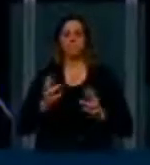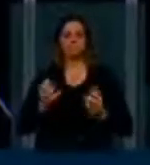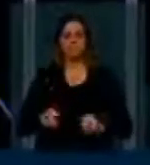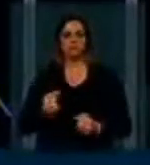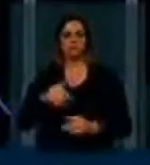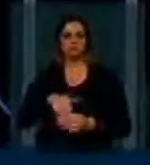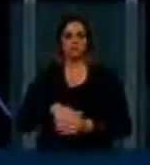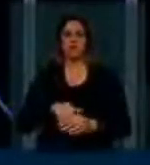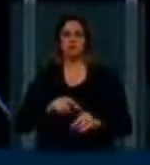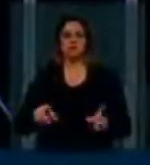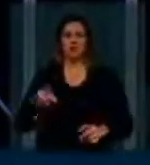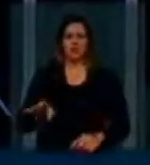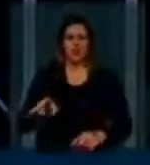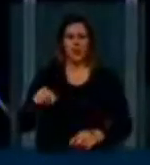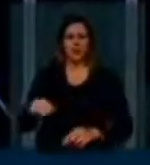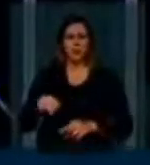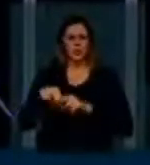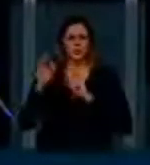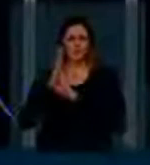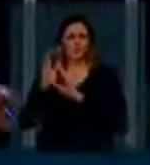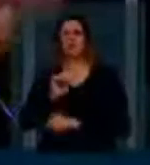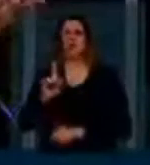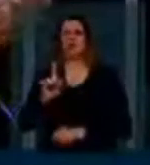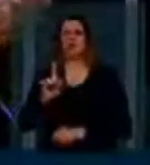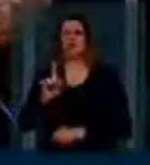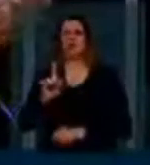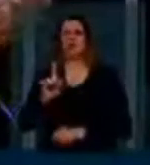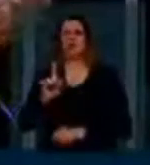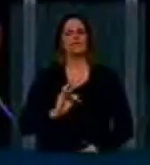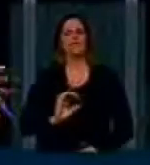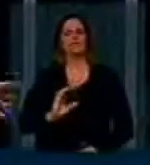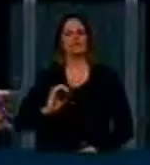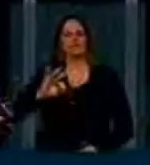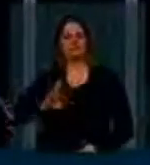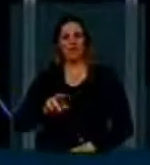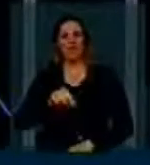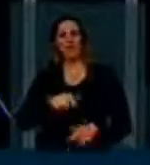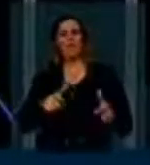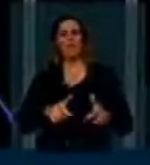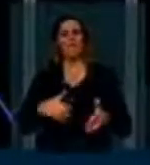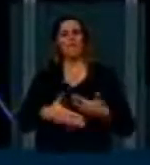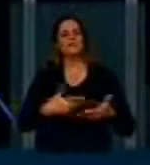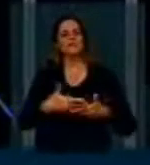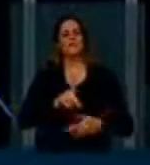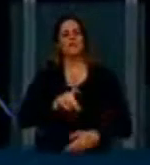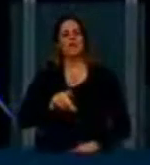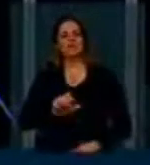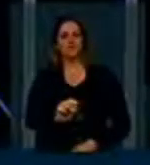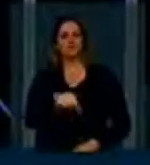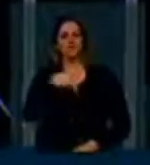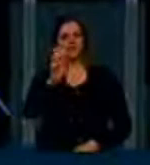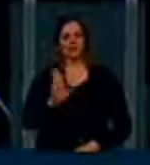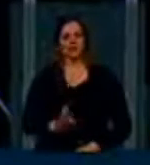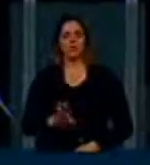Mas não é só isso. Os data centers, as unidades de processamento de dados, aqui no Brasil, não vão